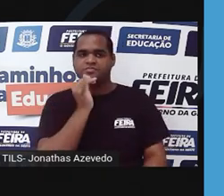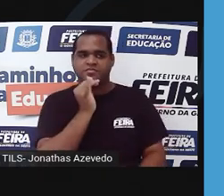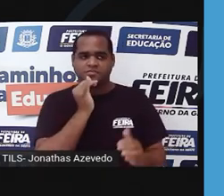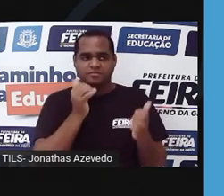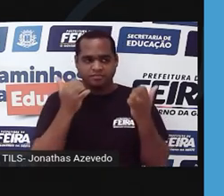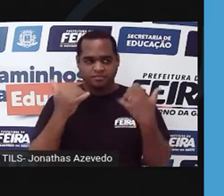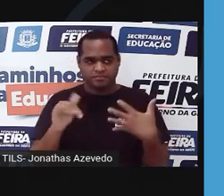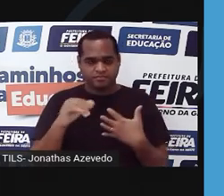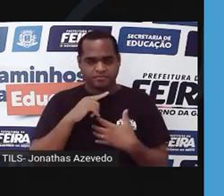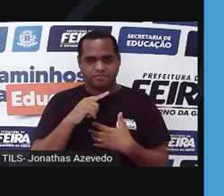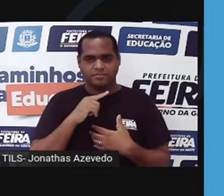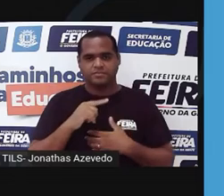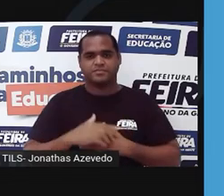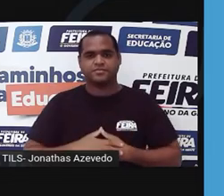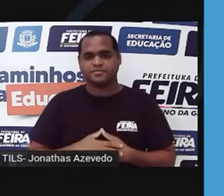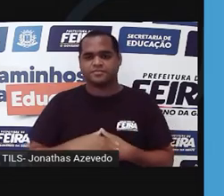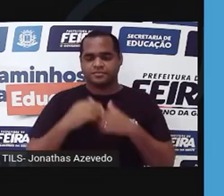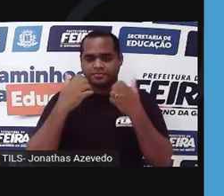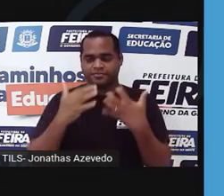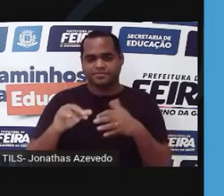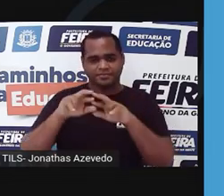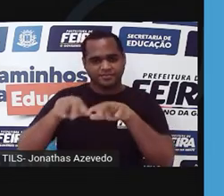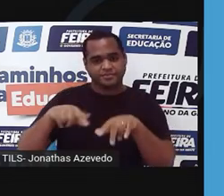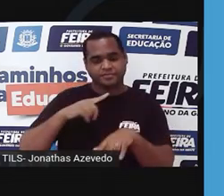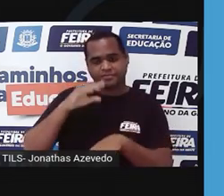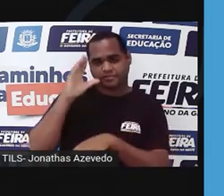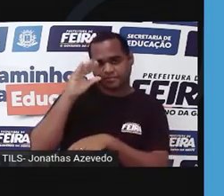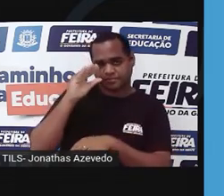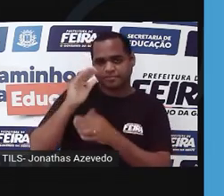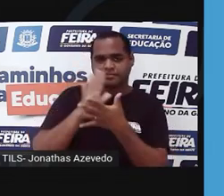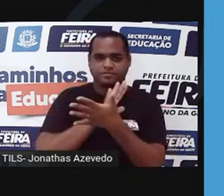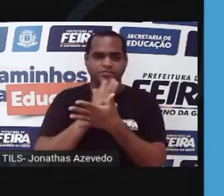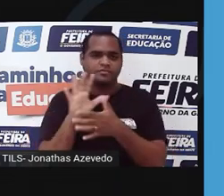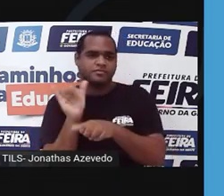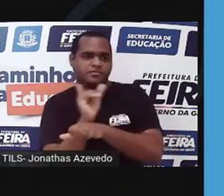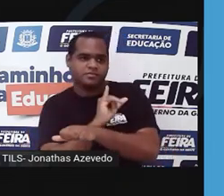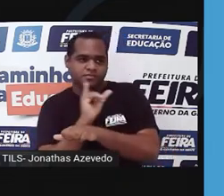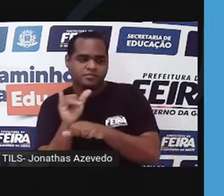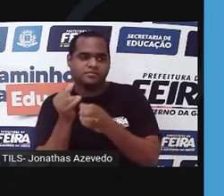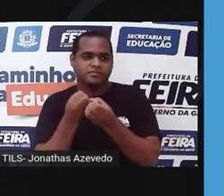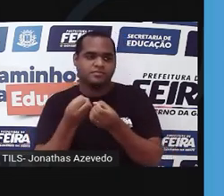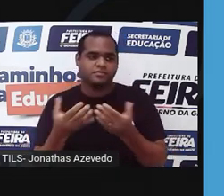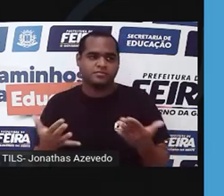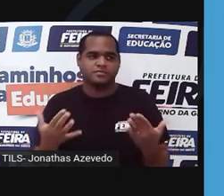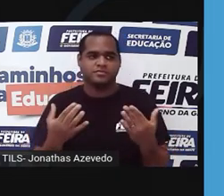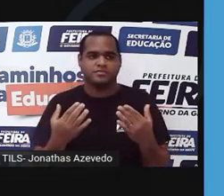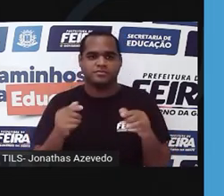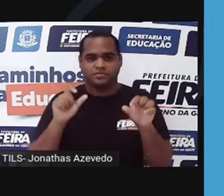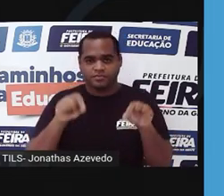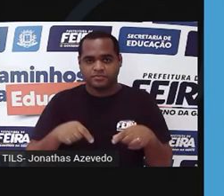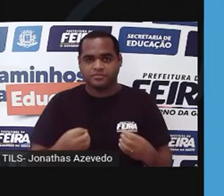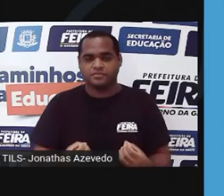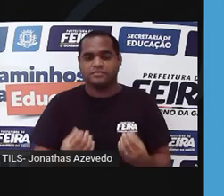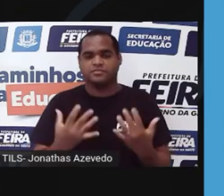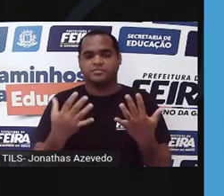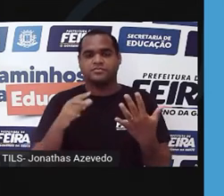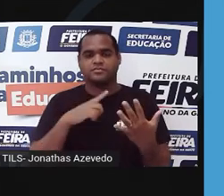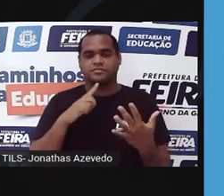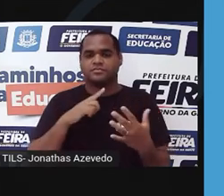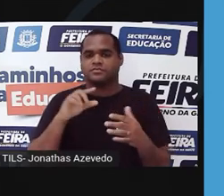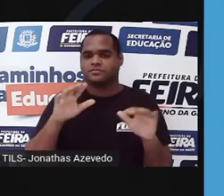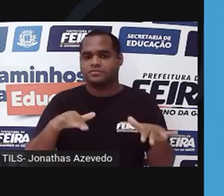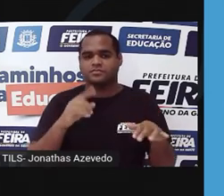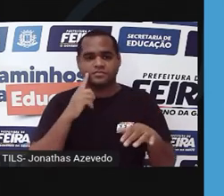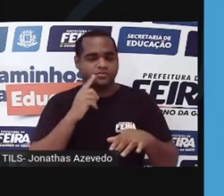Por curiosidade, eu vou destacar alguns frutos que usam estratégias para a dispersão da semente. Pega-pega,